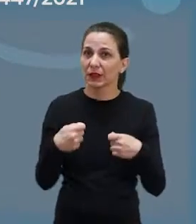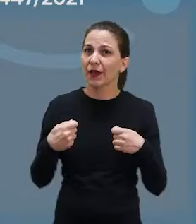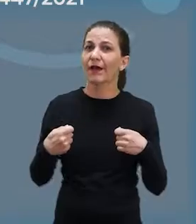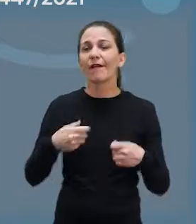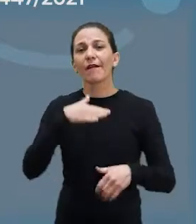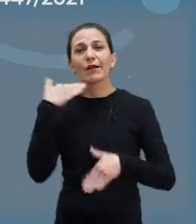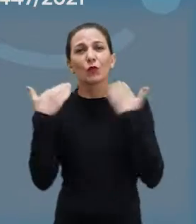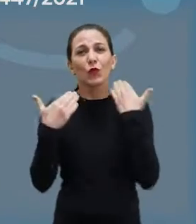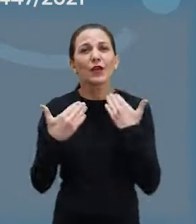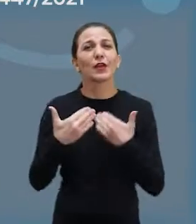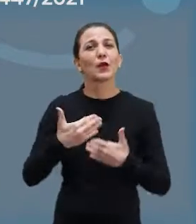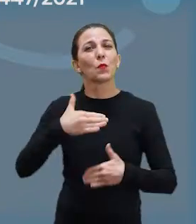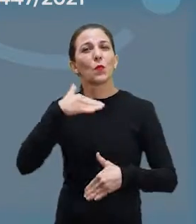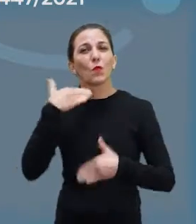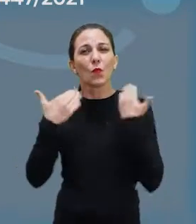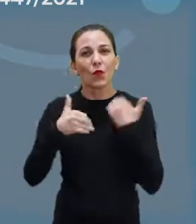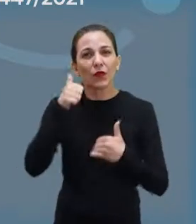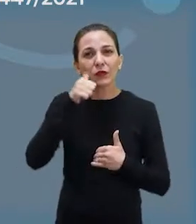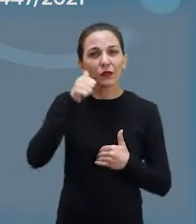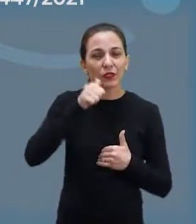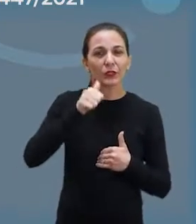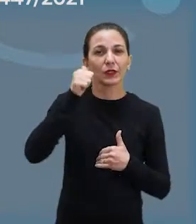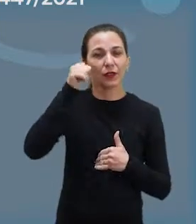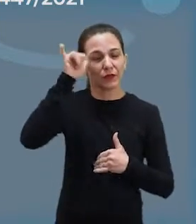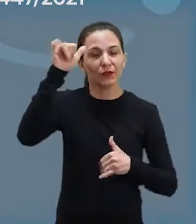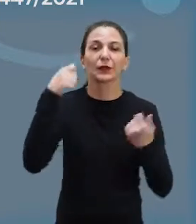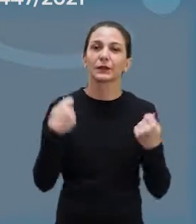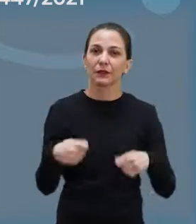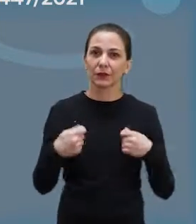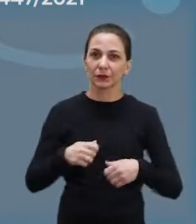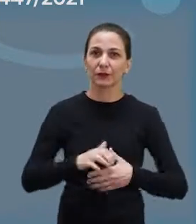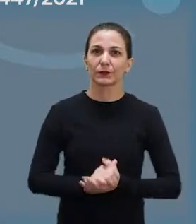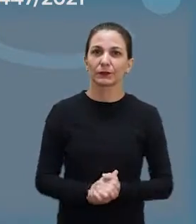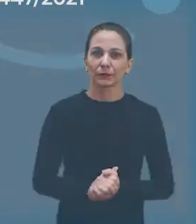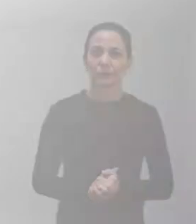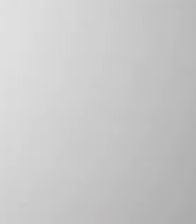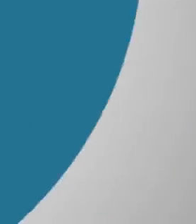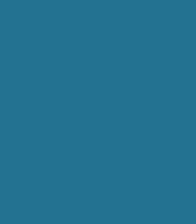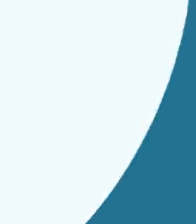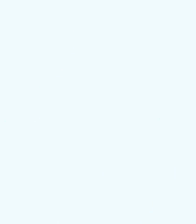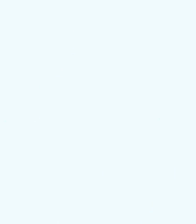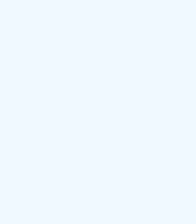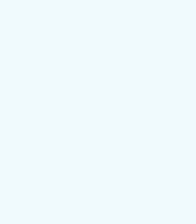consiga diagnosticar precocemente o câncer para evitar óbitos em Araraquara.